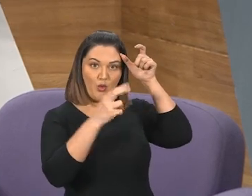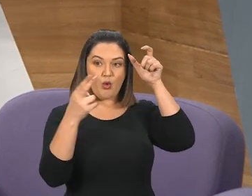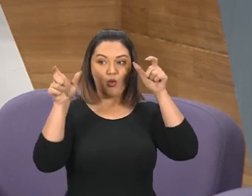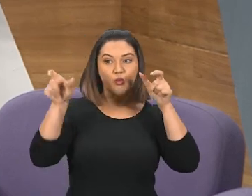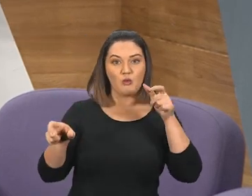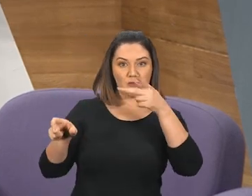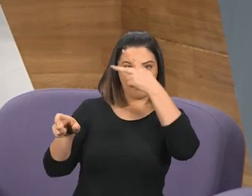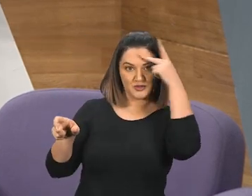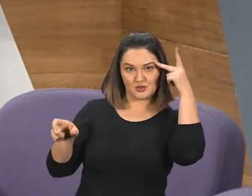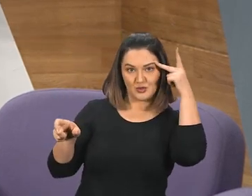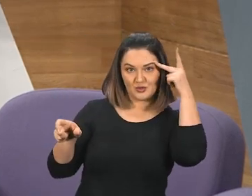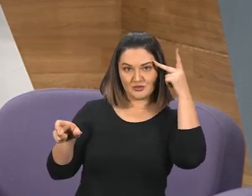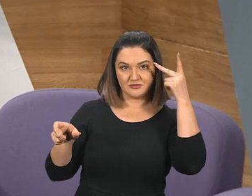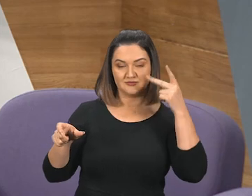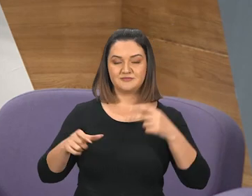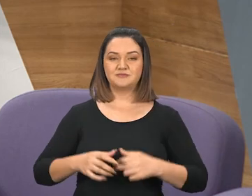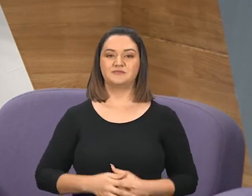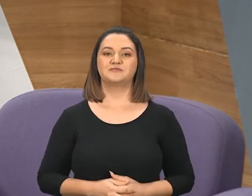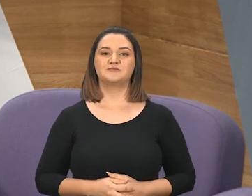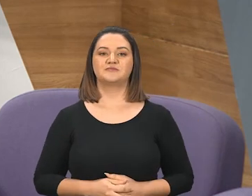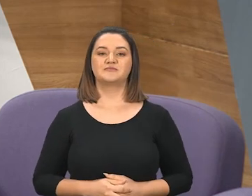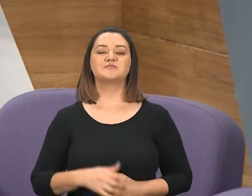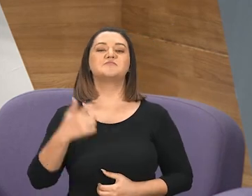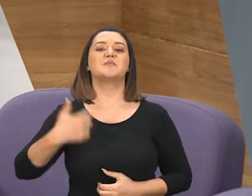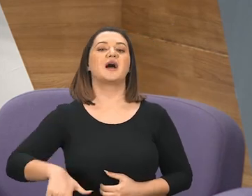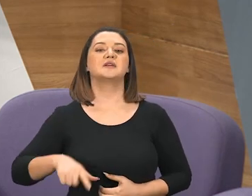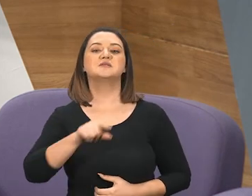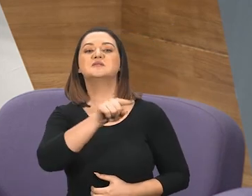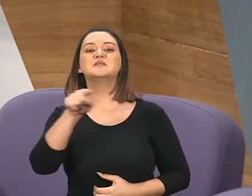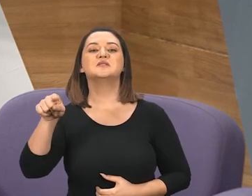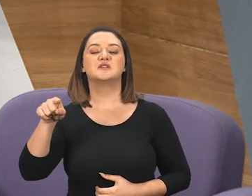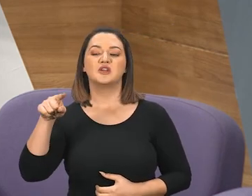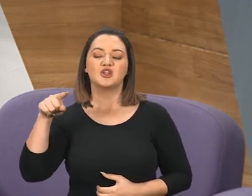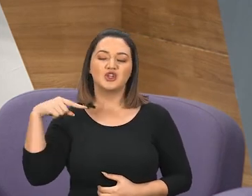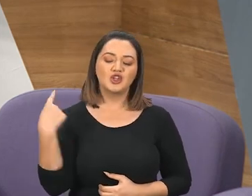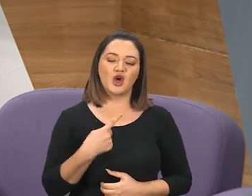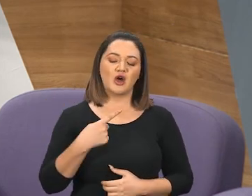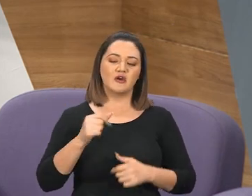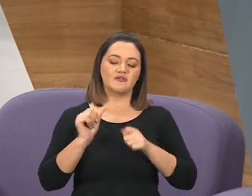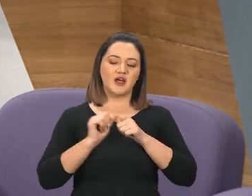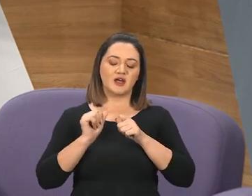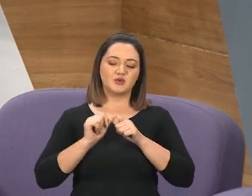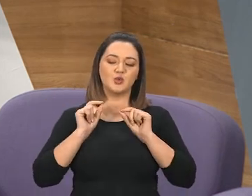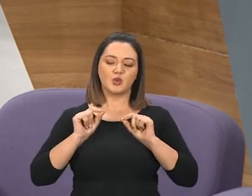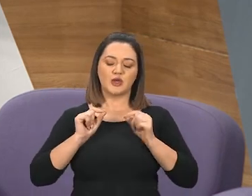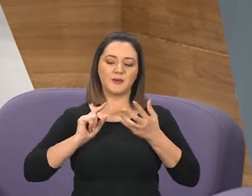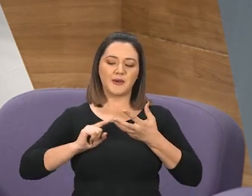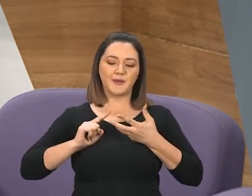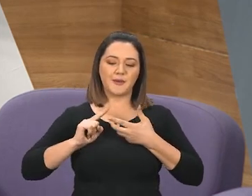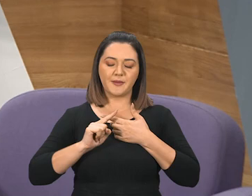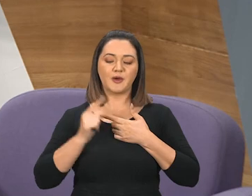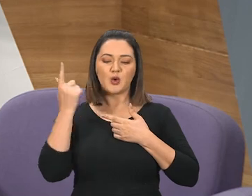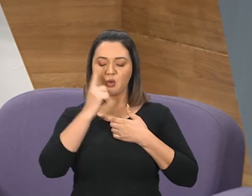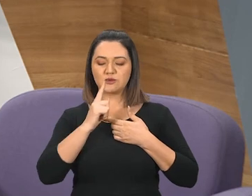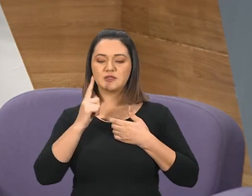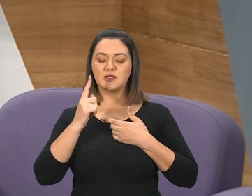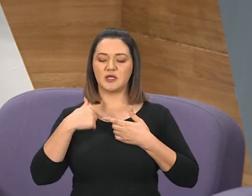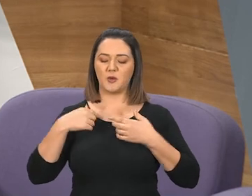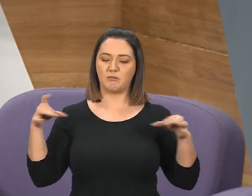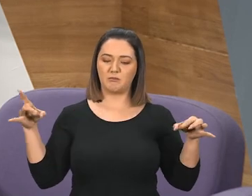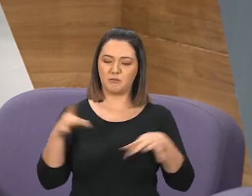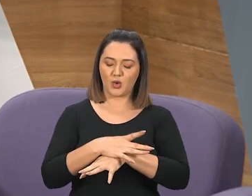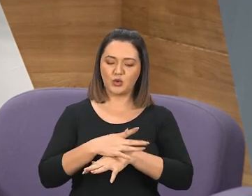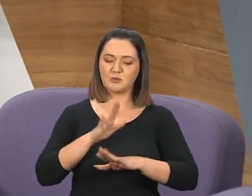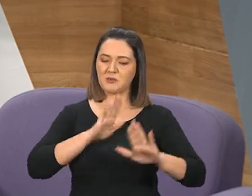diferente disso? E tem mais, o que devemos fazer para que pudéssemos estar prontos,